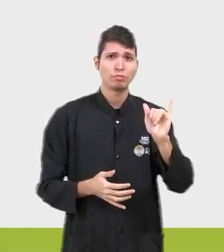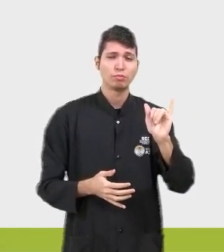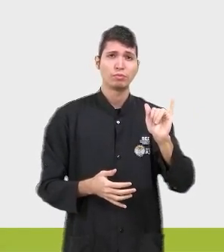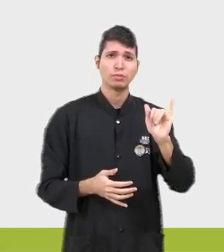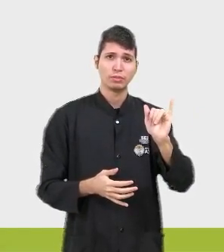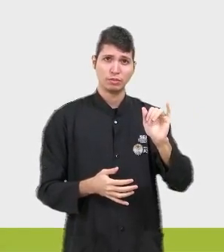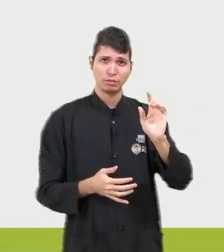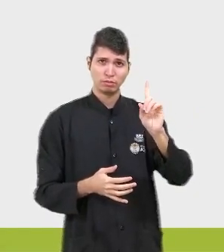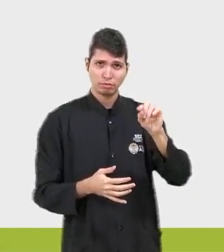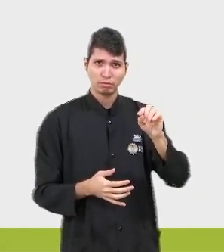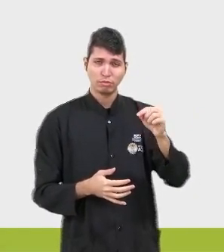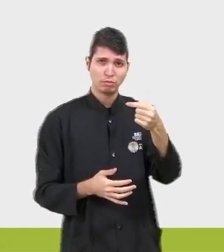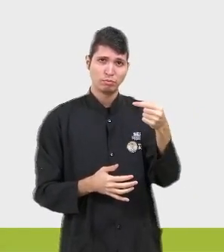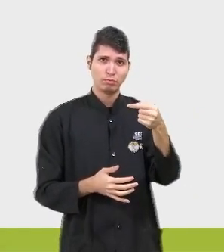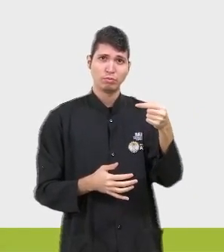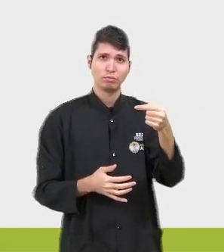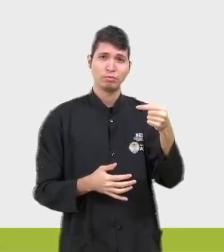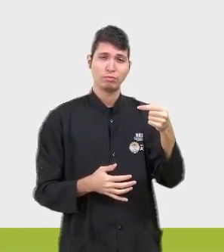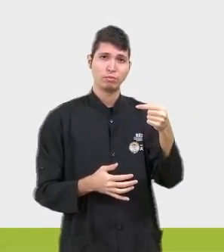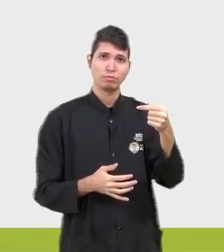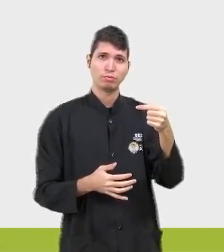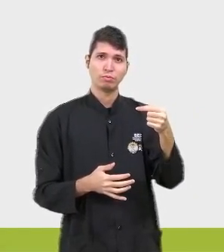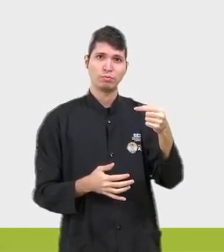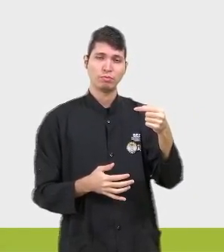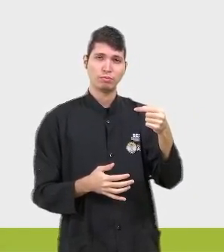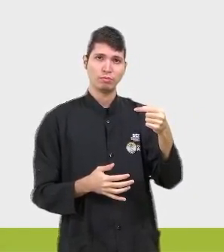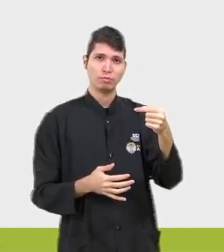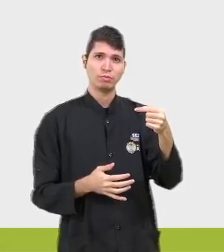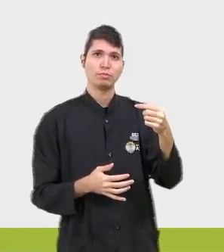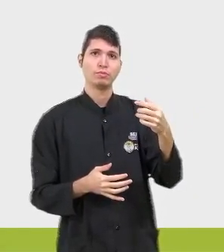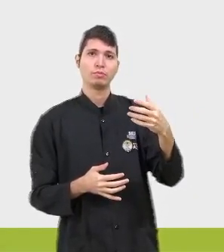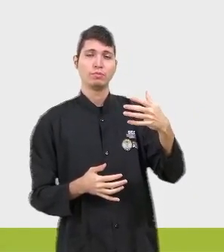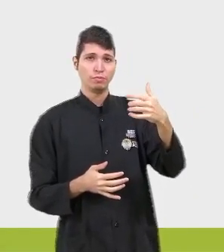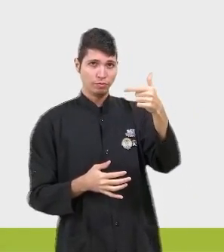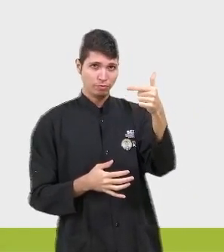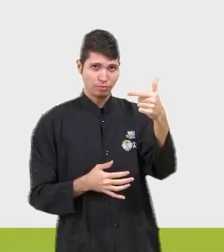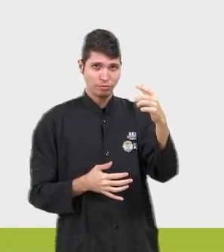Vamos substituir? Olha como é que fica. substituindo na relação,